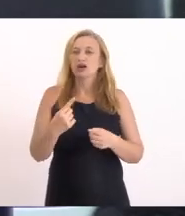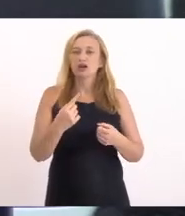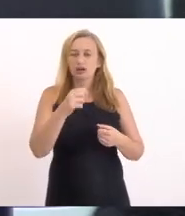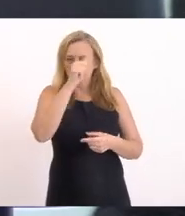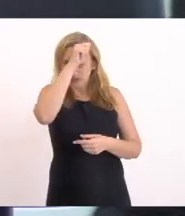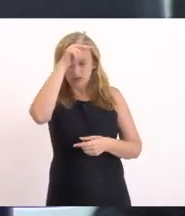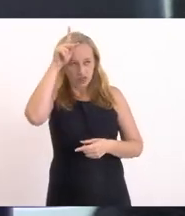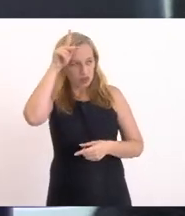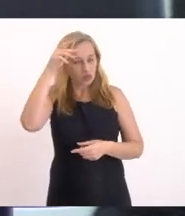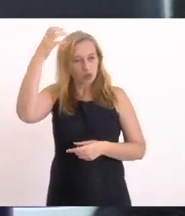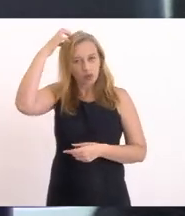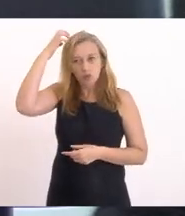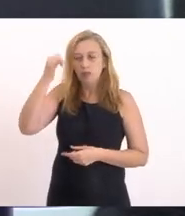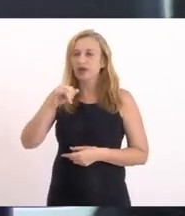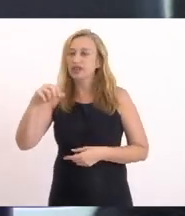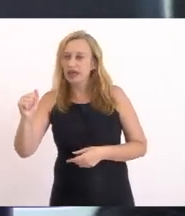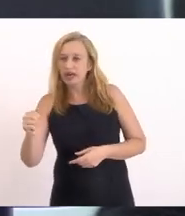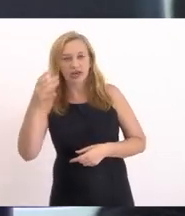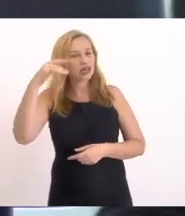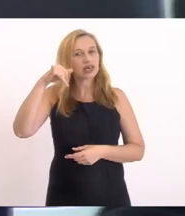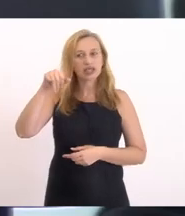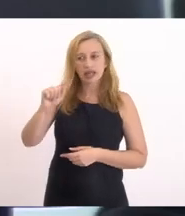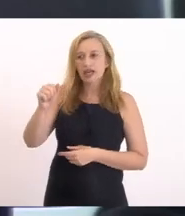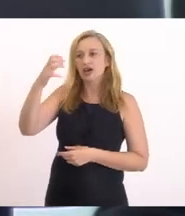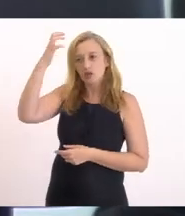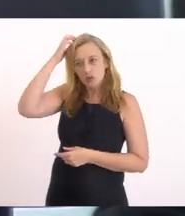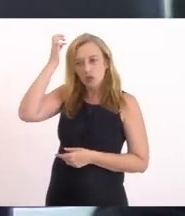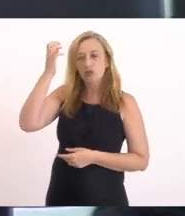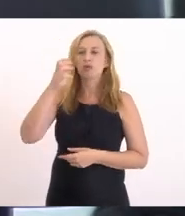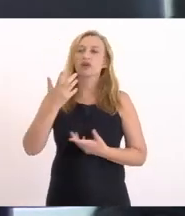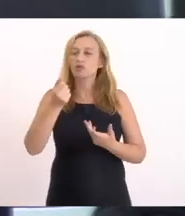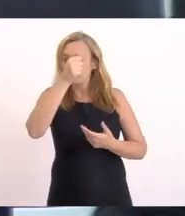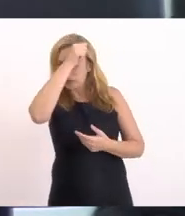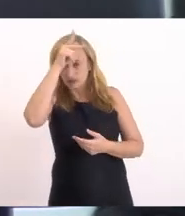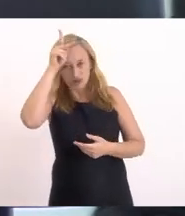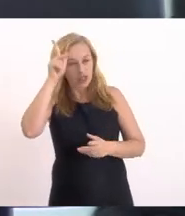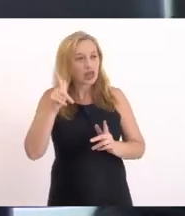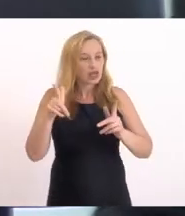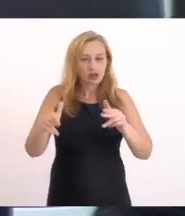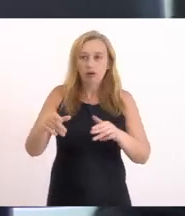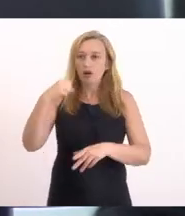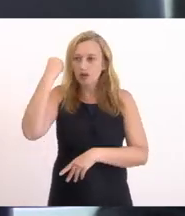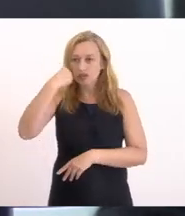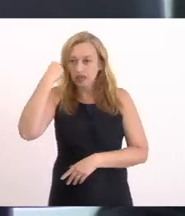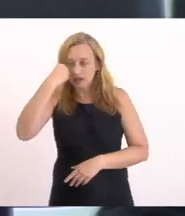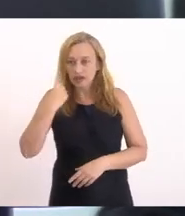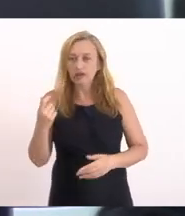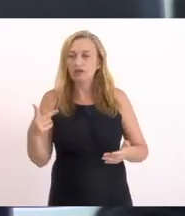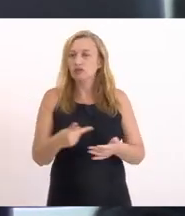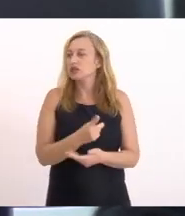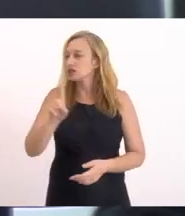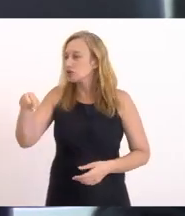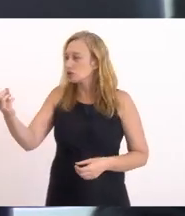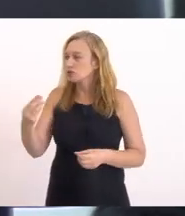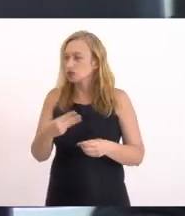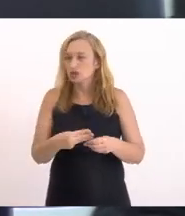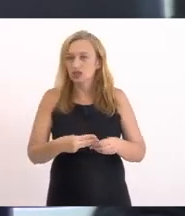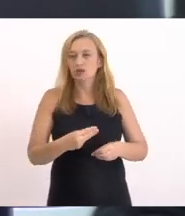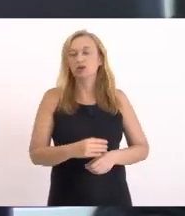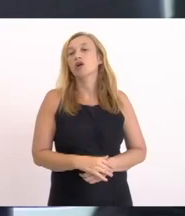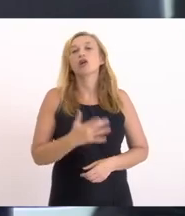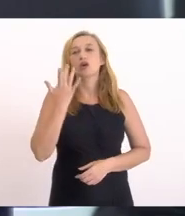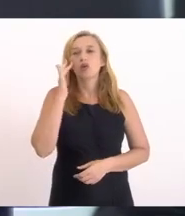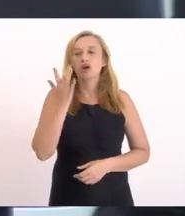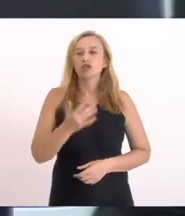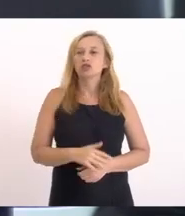Joga pra Inéia Inéia joga pra Prefeitura A mesma coisa acontece Em Saquarema A mesma coisa acontece Em tantos outros municípios Eu